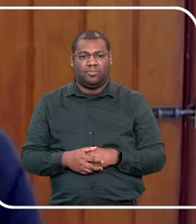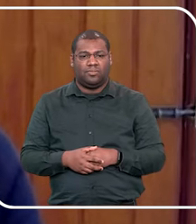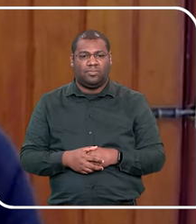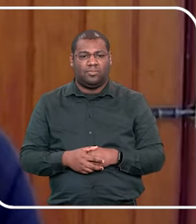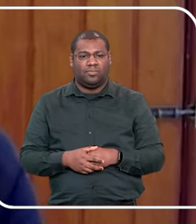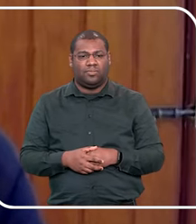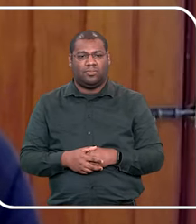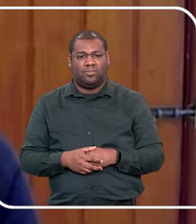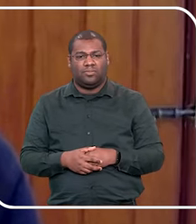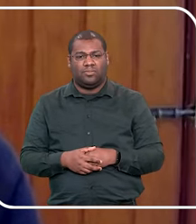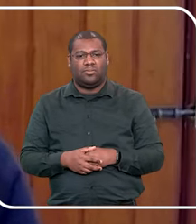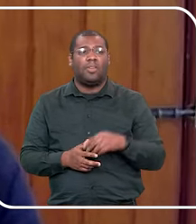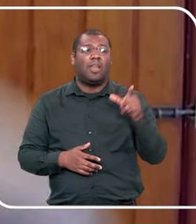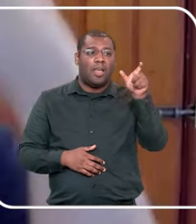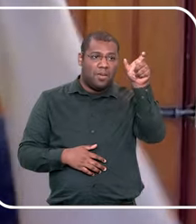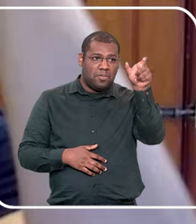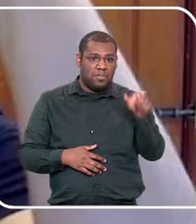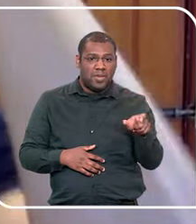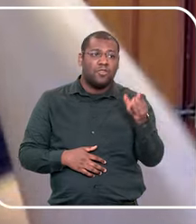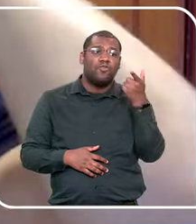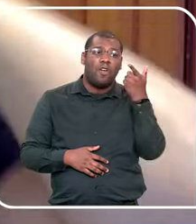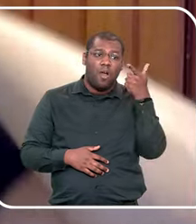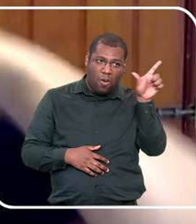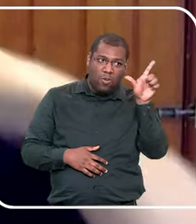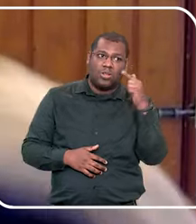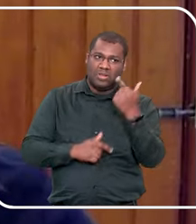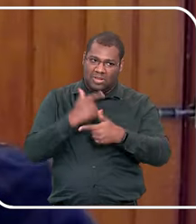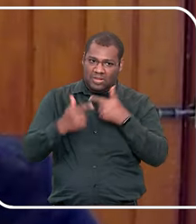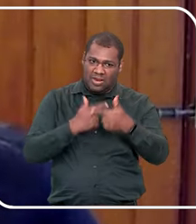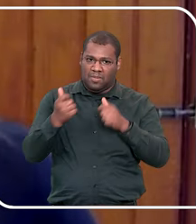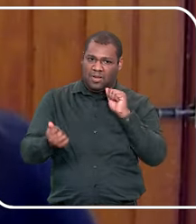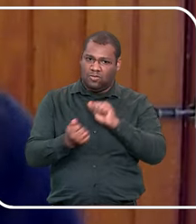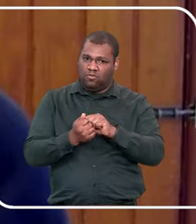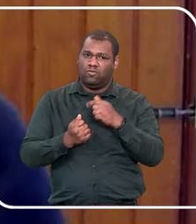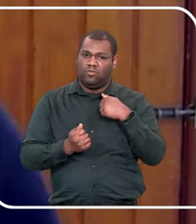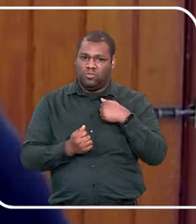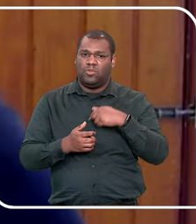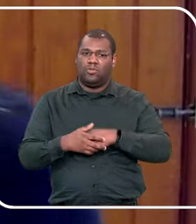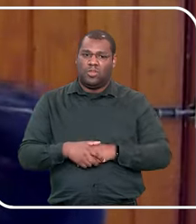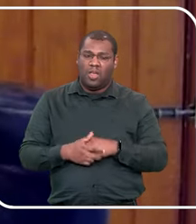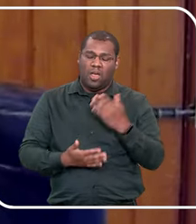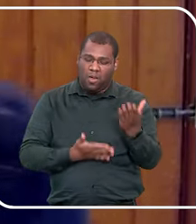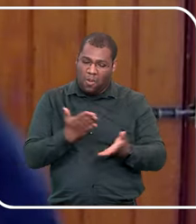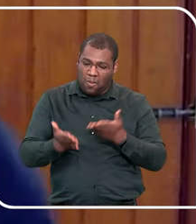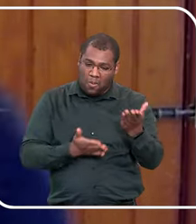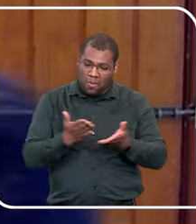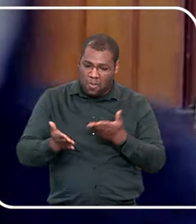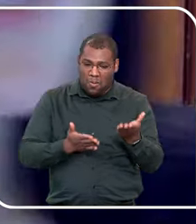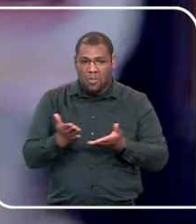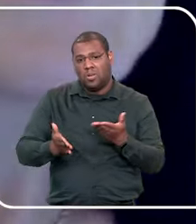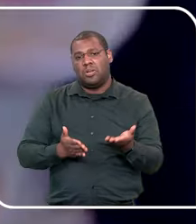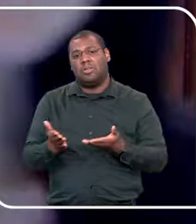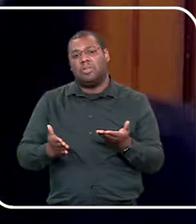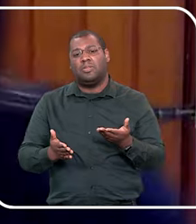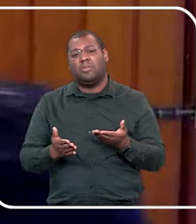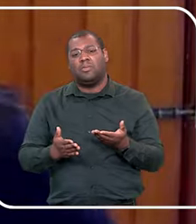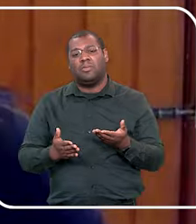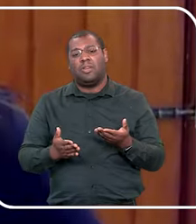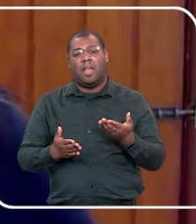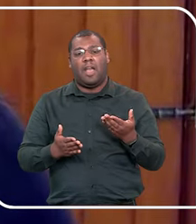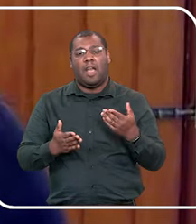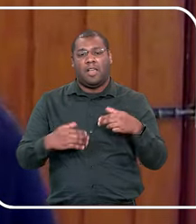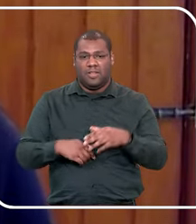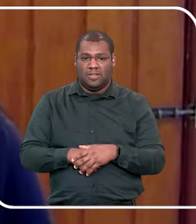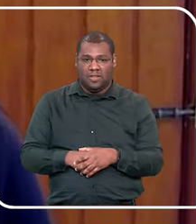me ausentar, a Carol não pôde cuidar dela, e uma pessoa que me ajuda aqui em casa, que trabalha comigo, ela foi cuidar, e quando ela